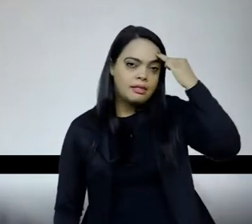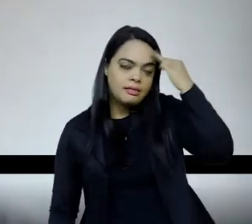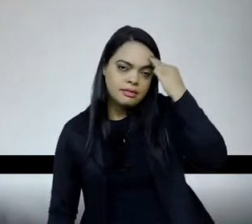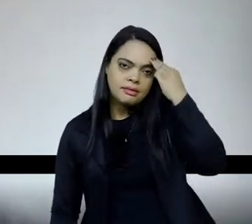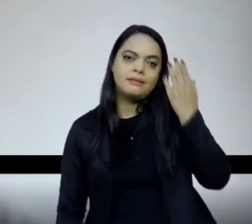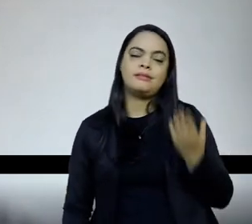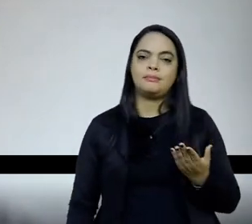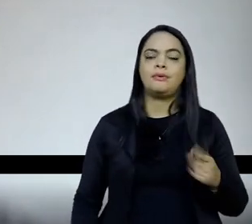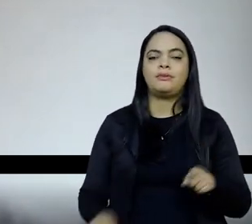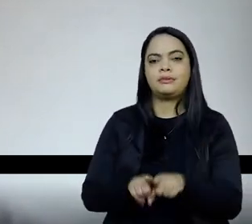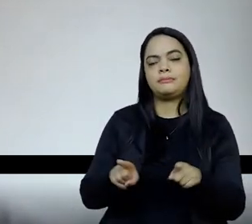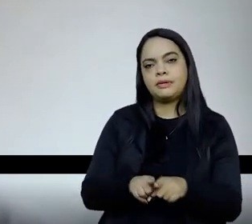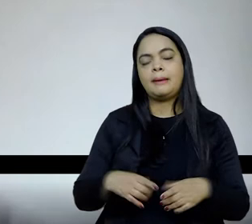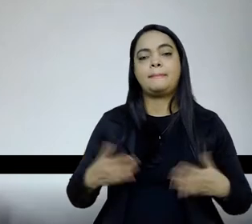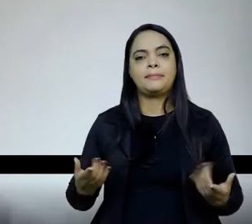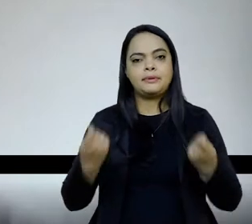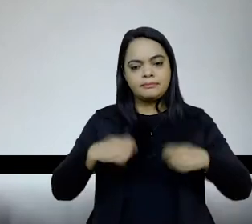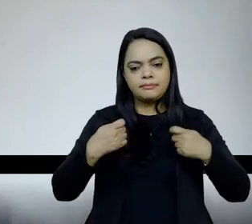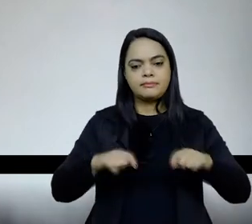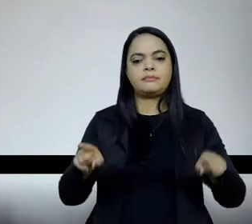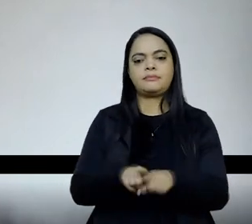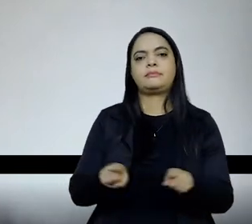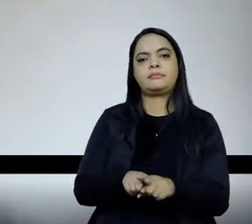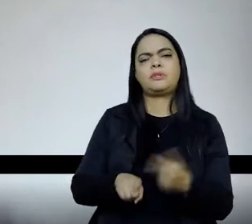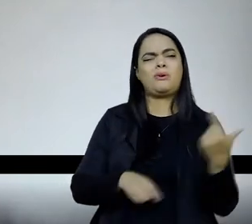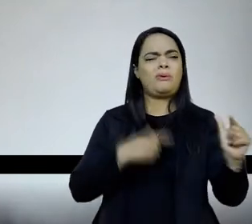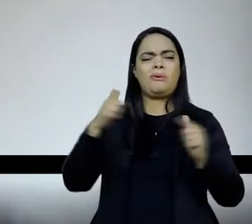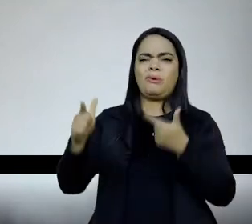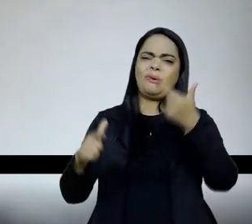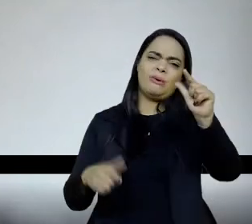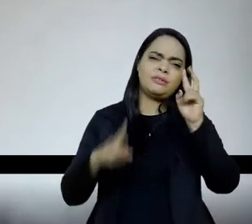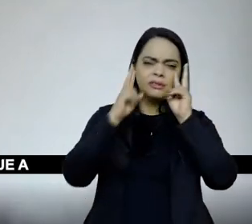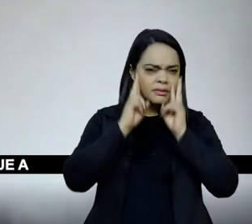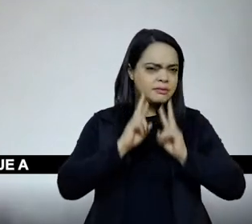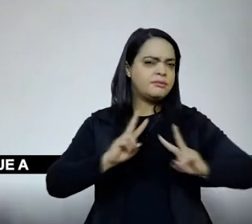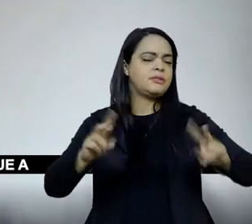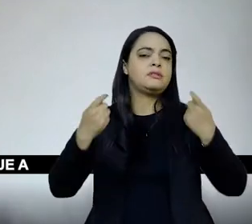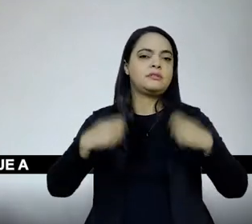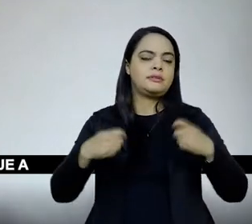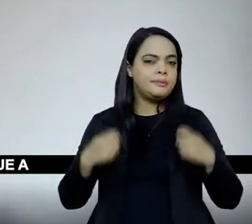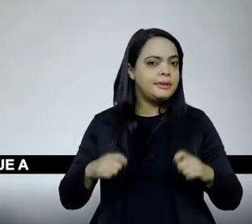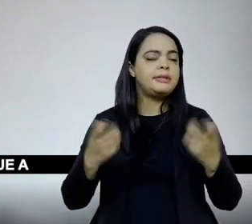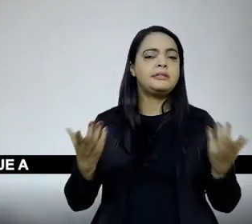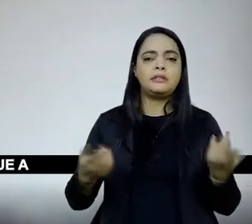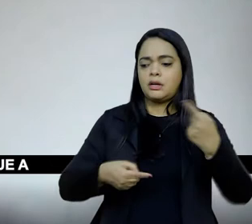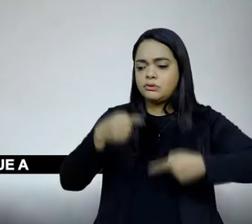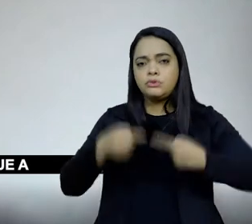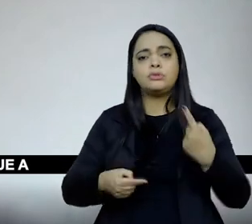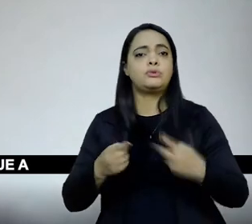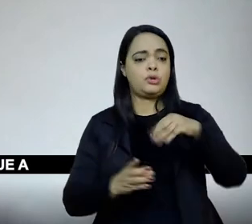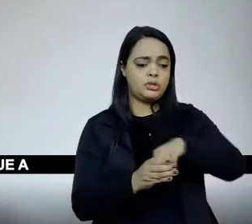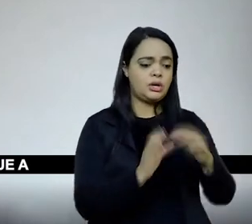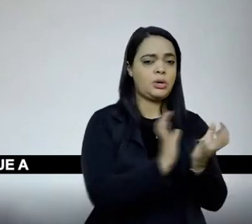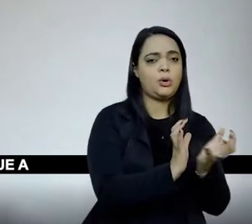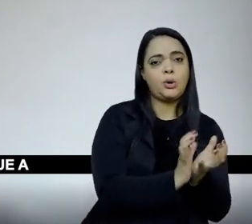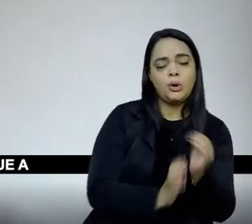que está muito em volta. Mas eu acho que é preciso trazer também outras visões que devam ser problematizadas, por exemplo, a questão da